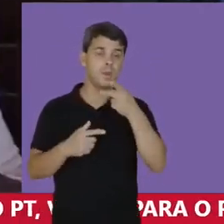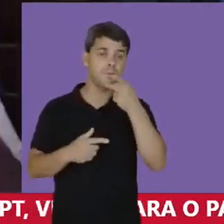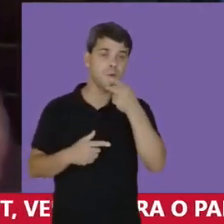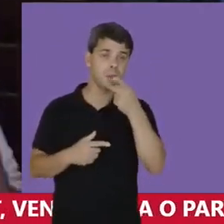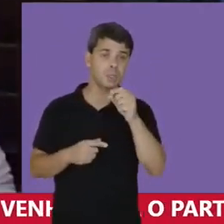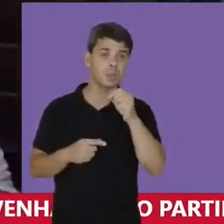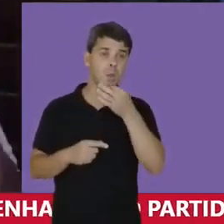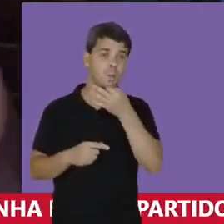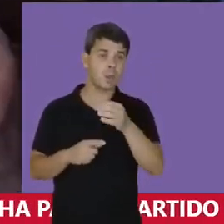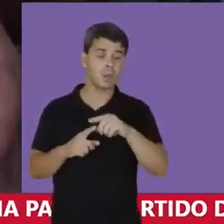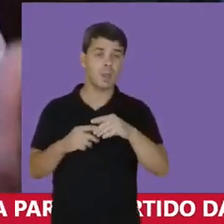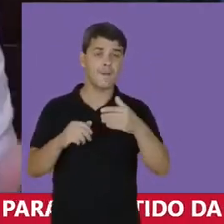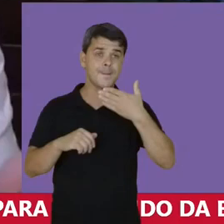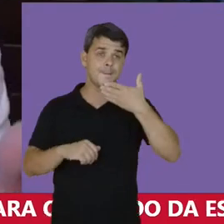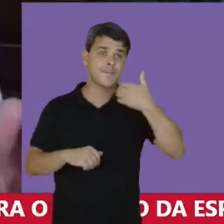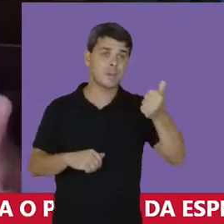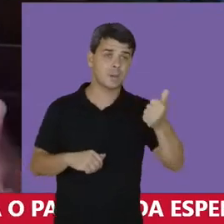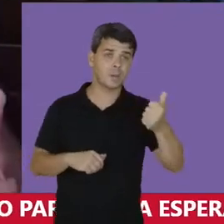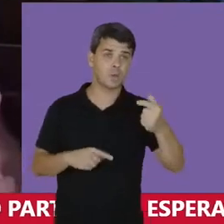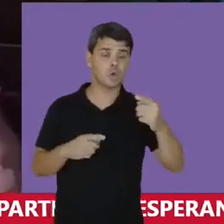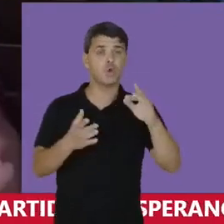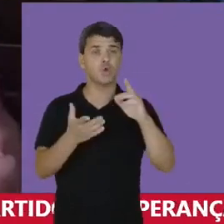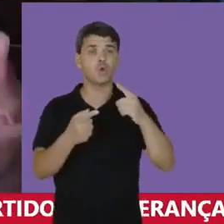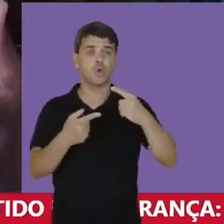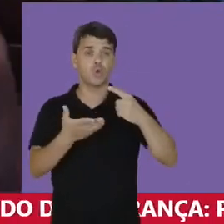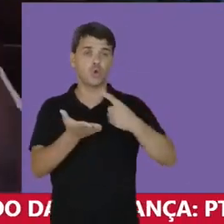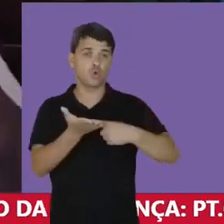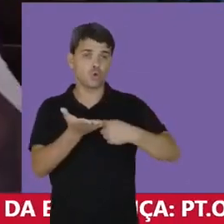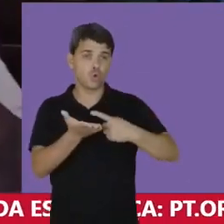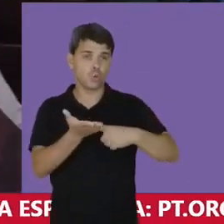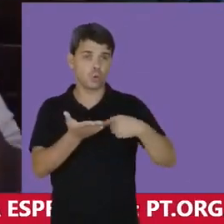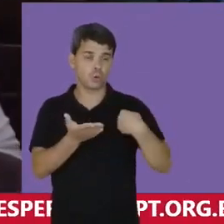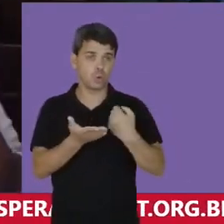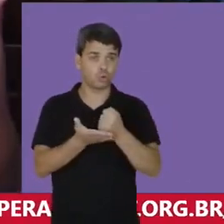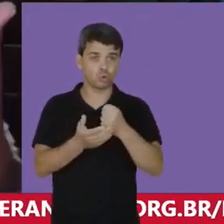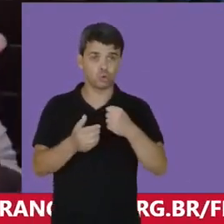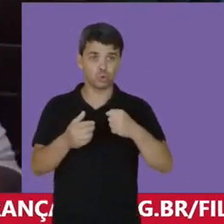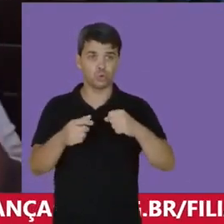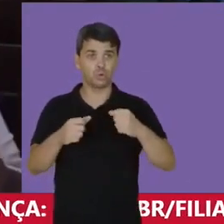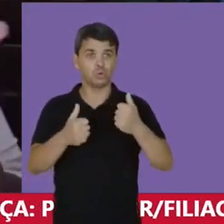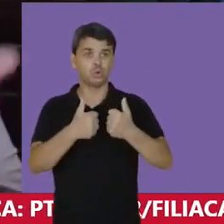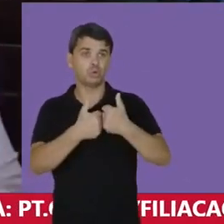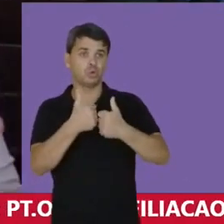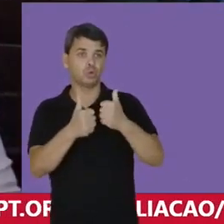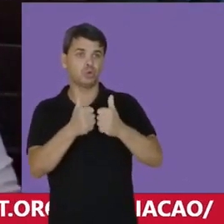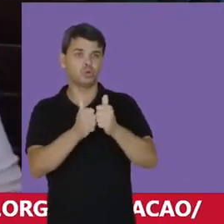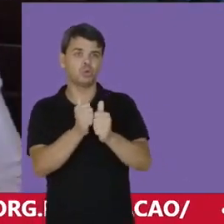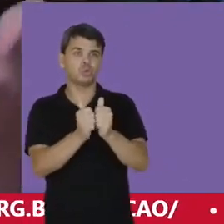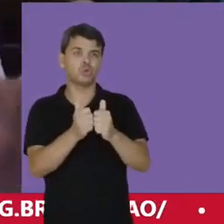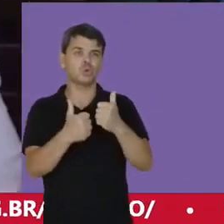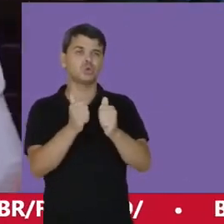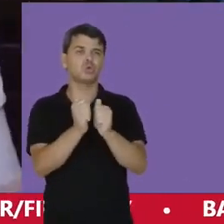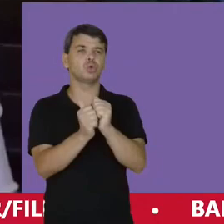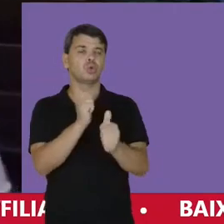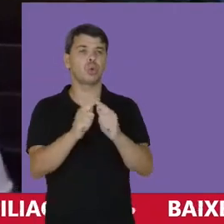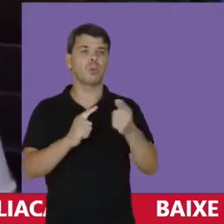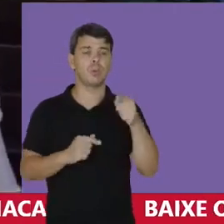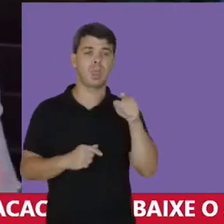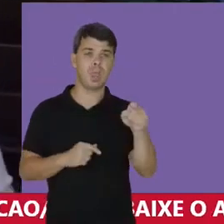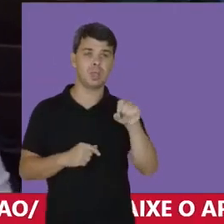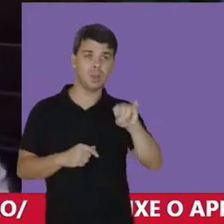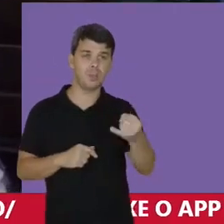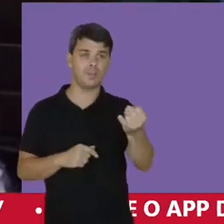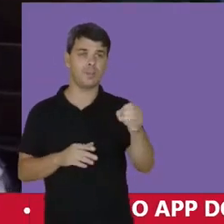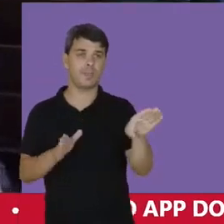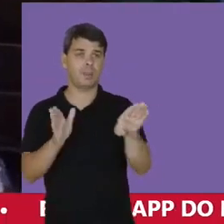falando É que é melhor Que combine Com a gente O jogo E que Que possam Estar oportunizando Essa